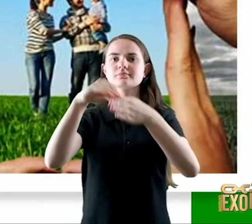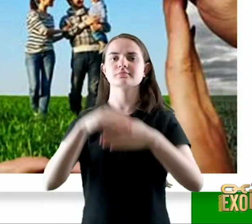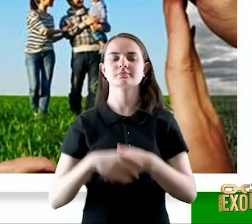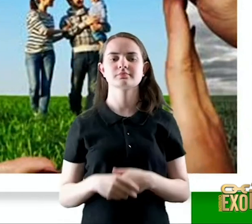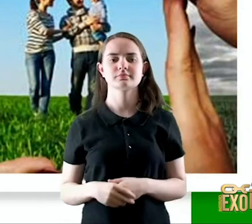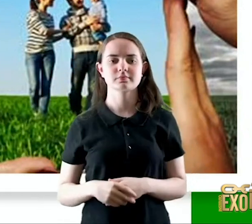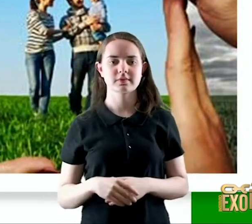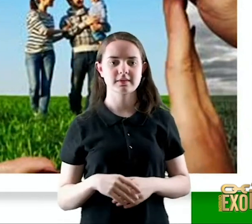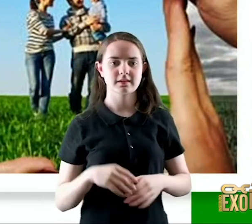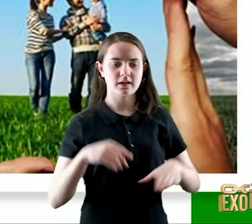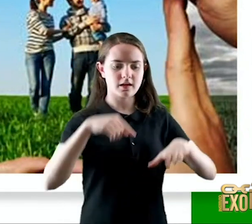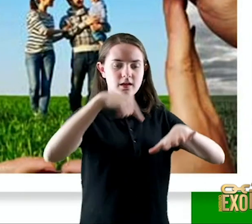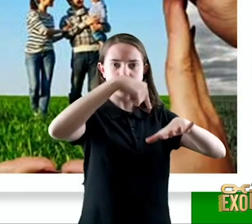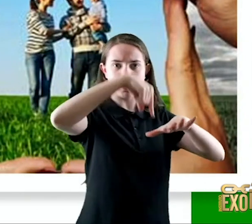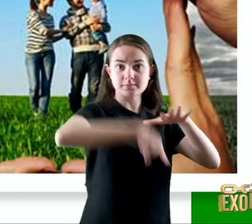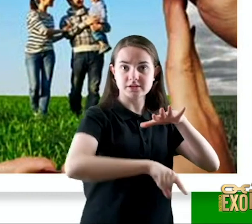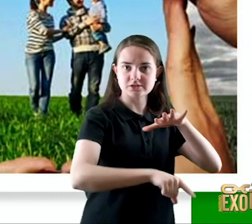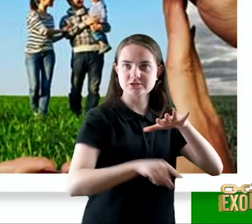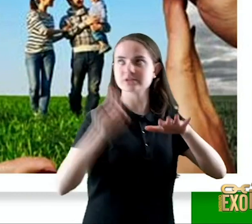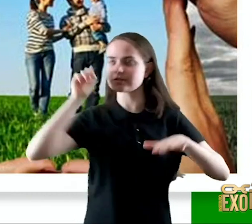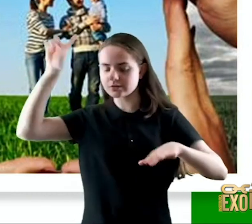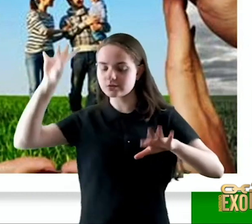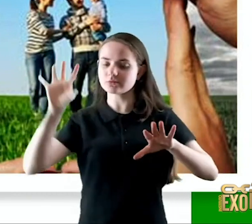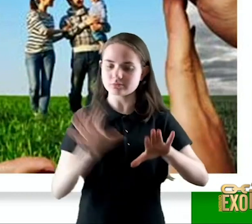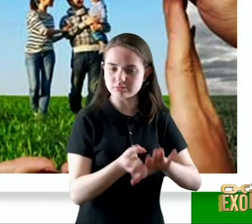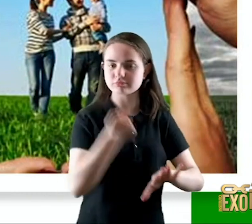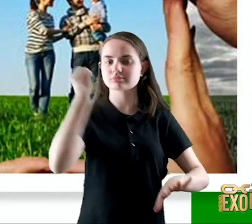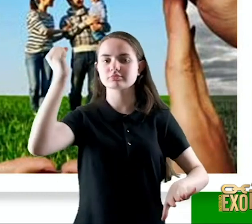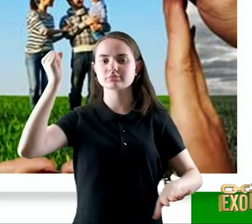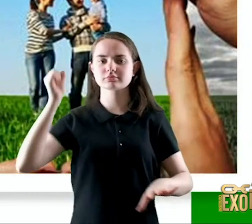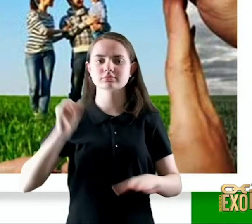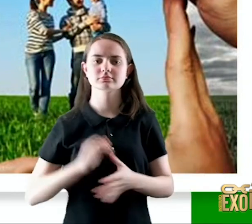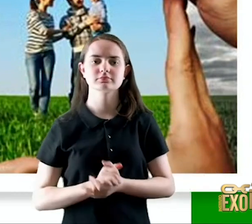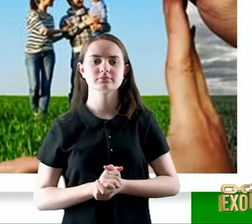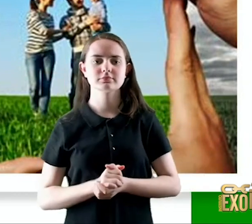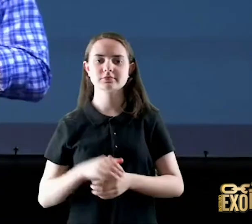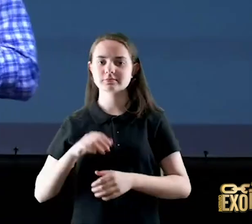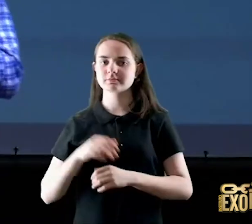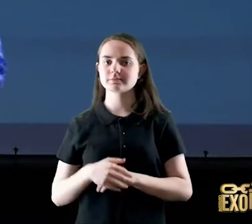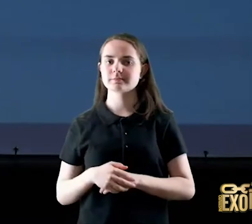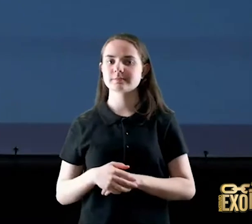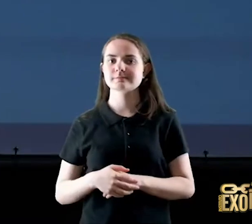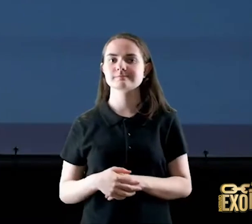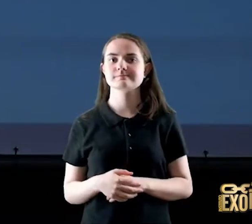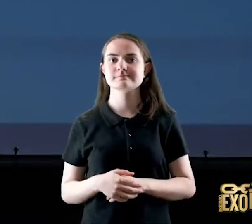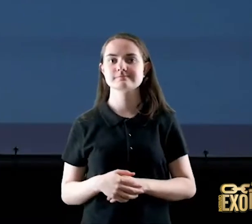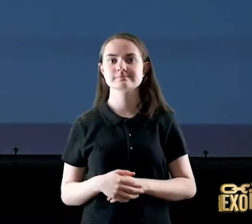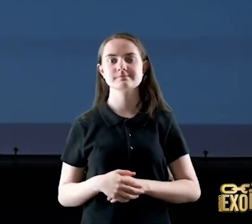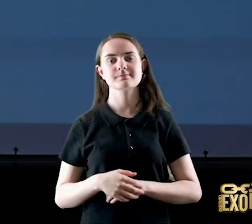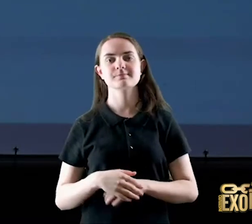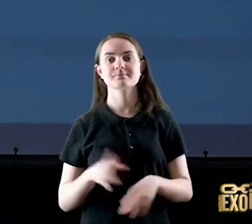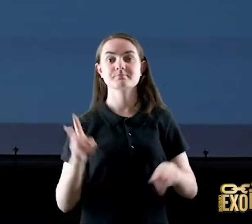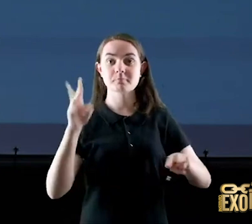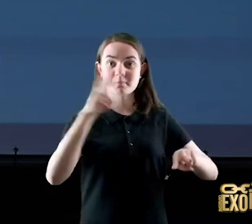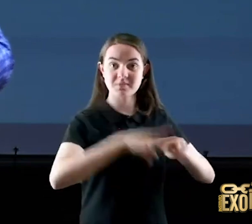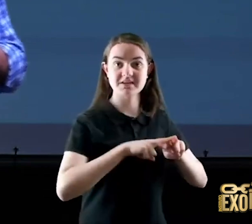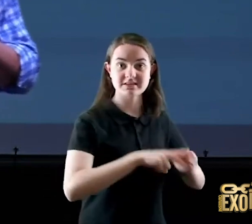prepararam pois tu és o meu refúgio a prisão de Alcatraz